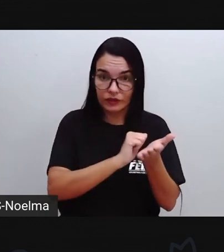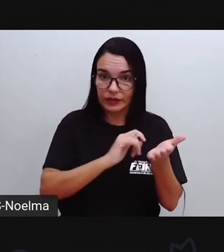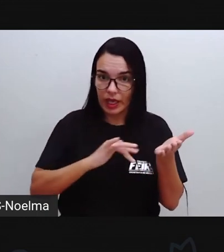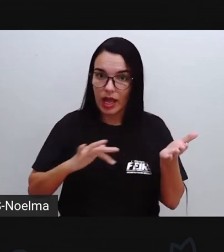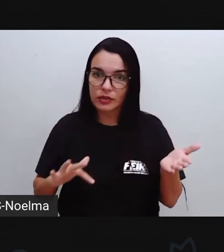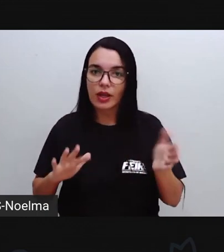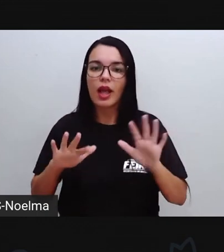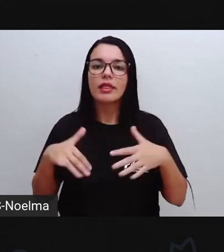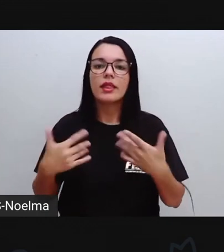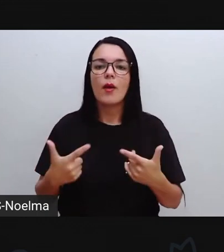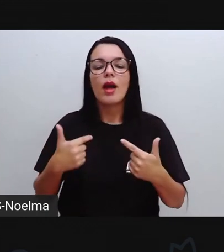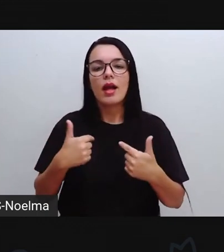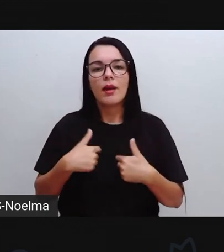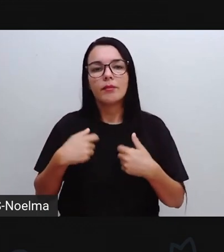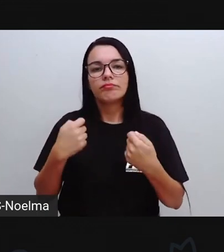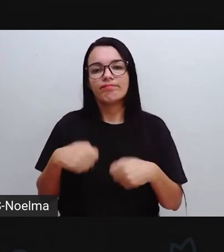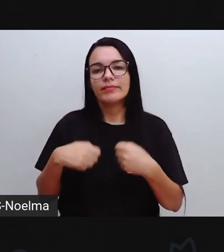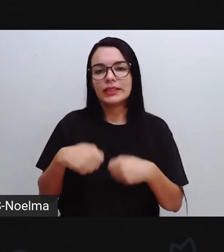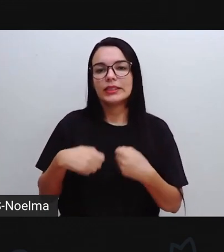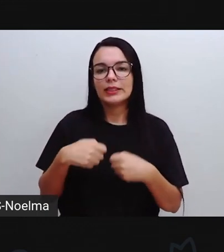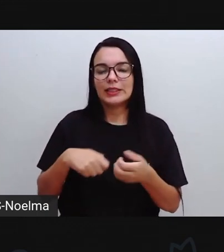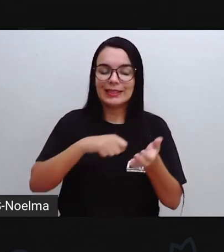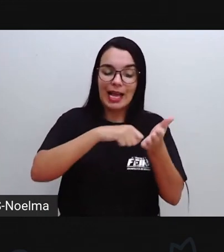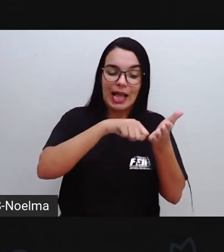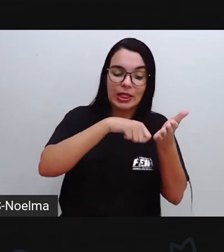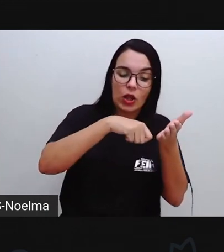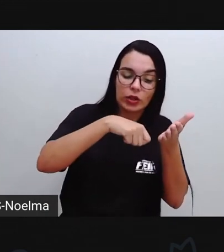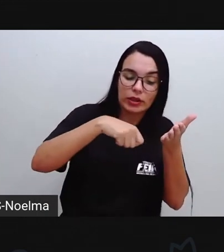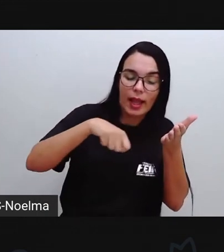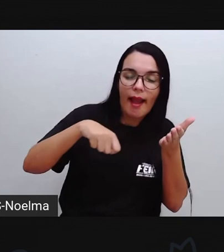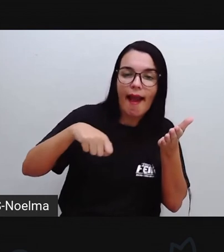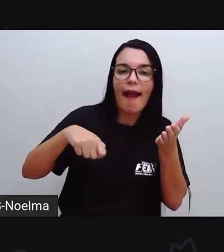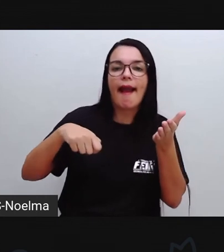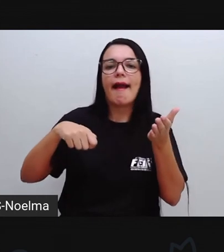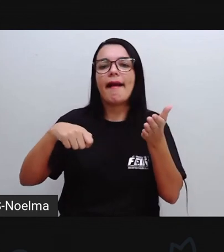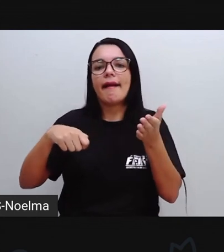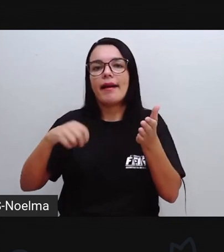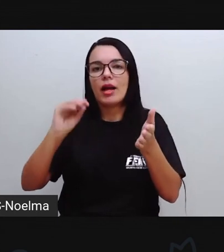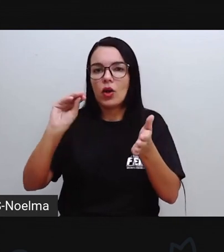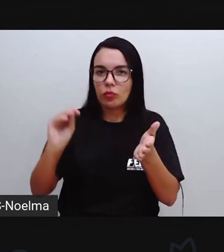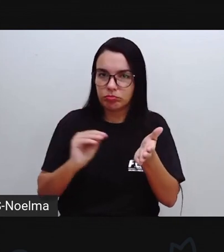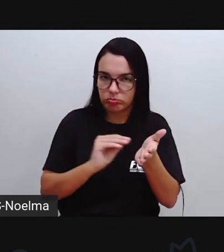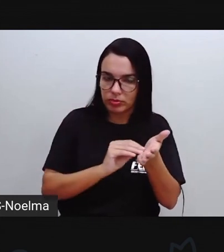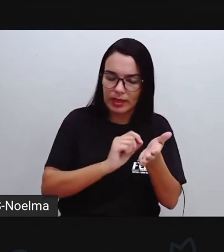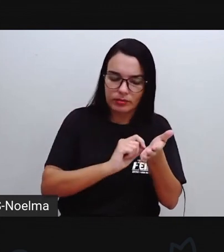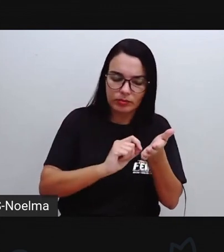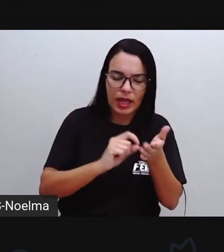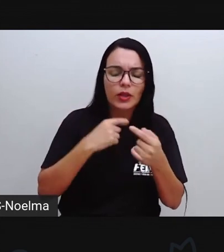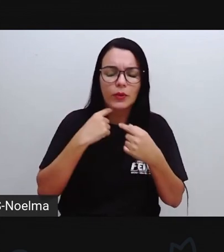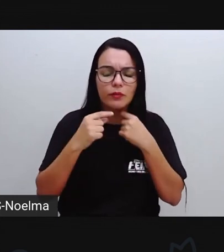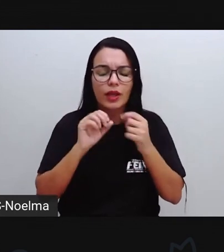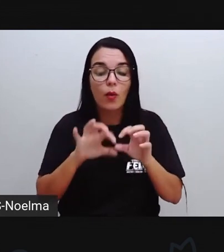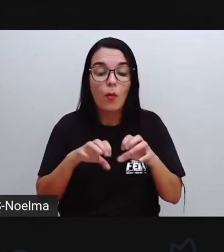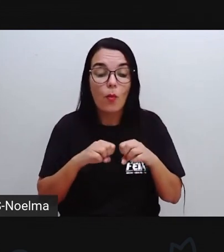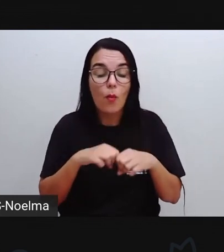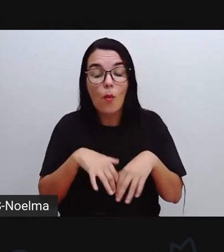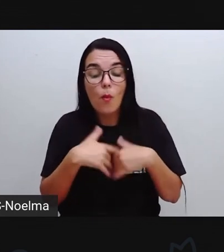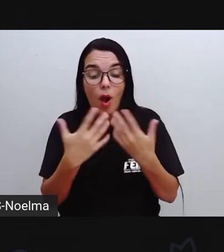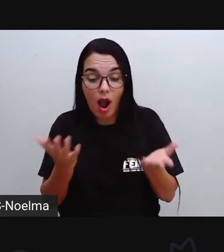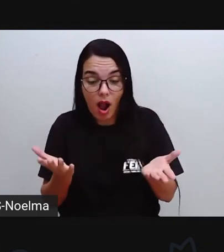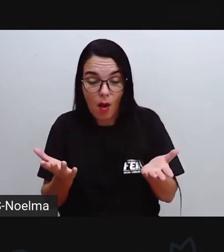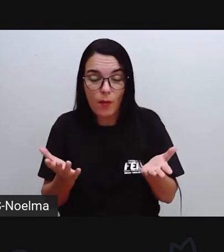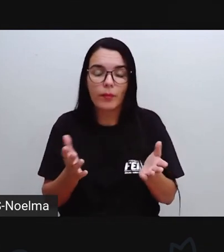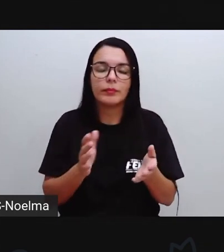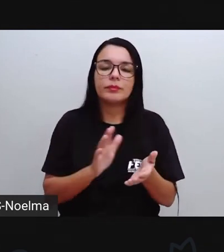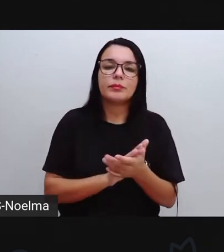E aí, o que eu faço? Vocês vão fazer a anotação no caderno de vocês, coloquem essas anotações de preferência